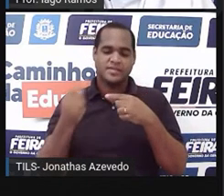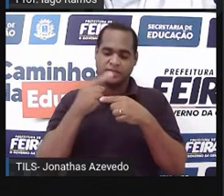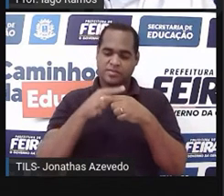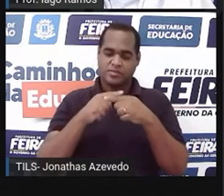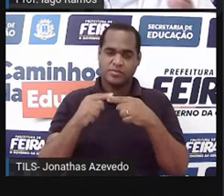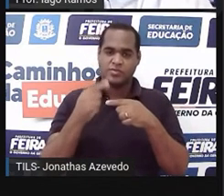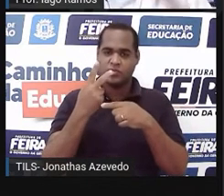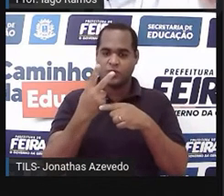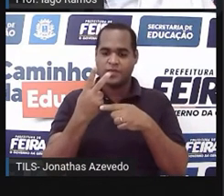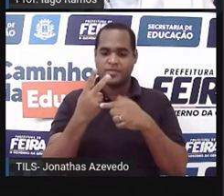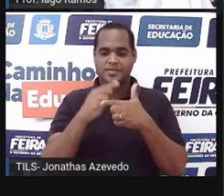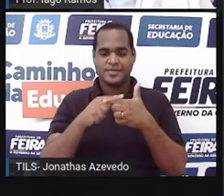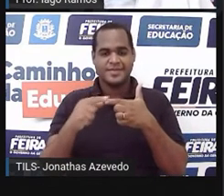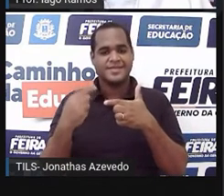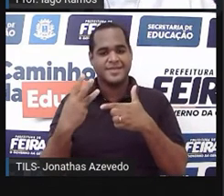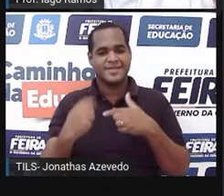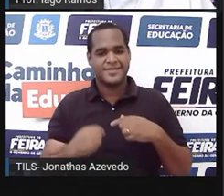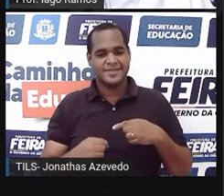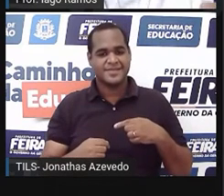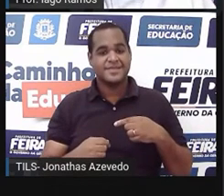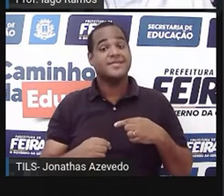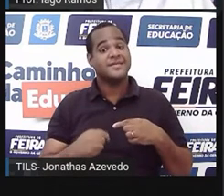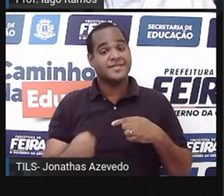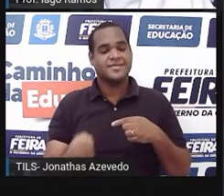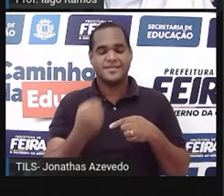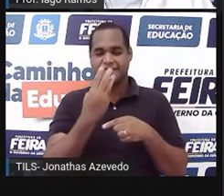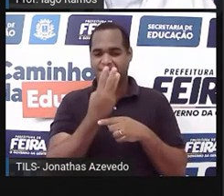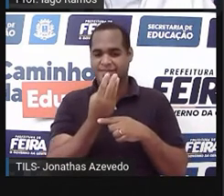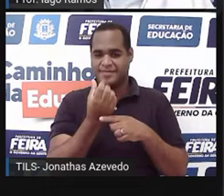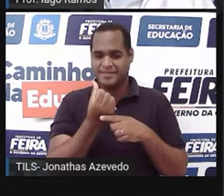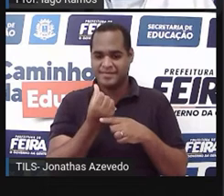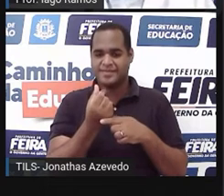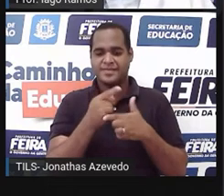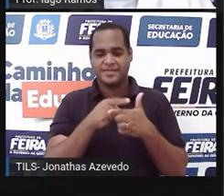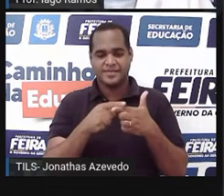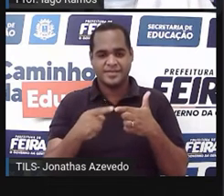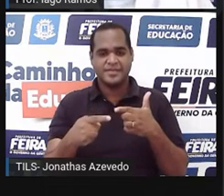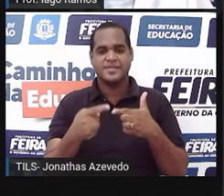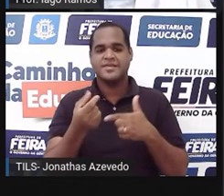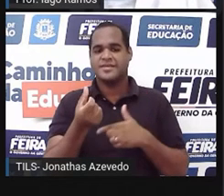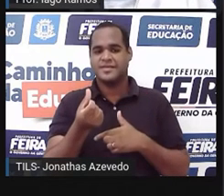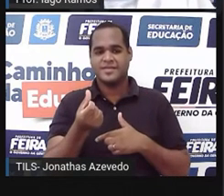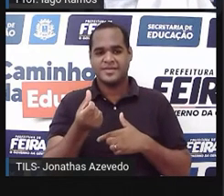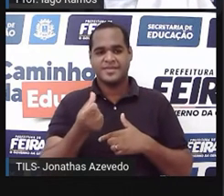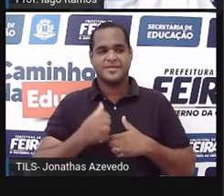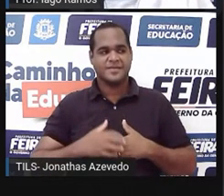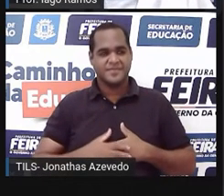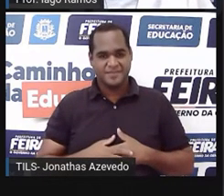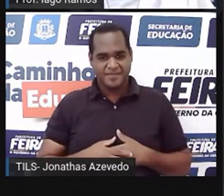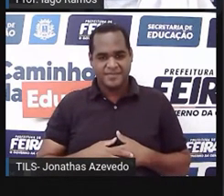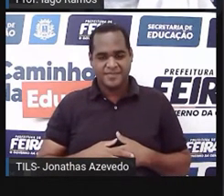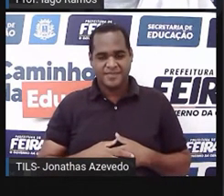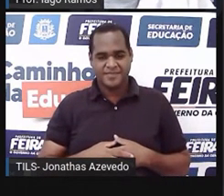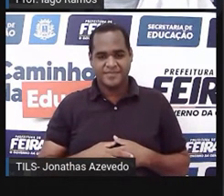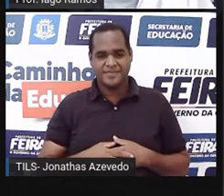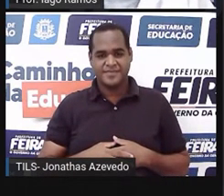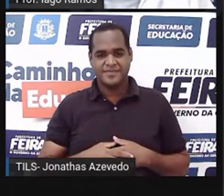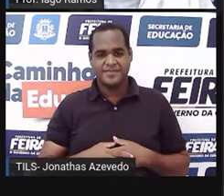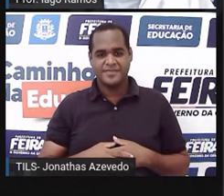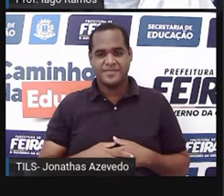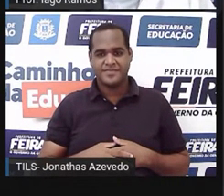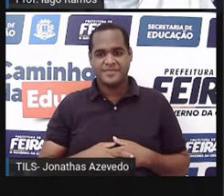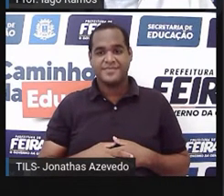terços faz dois dividido por três, em trinta e seis sextos faz trinta e seis dividido por três,